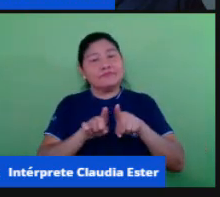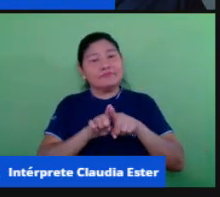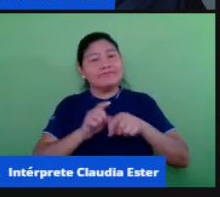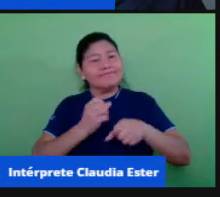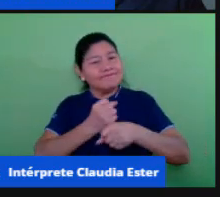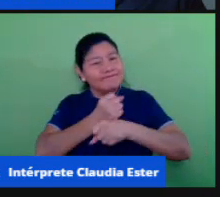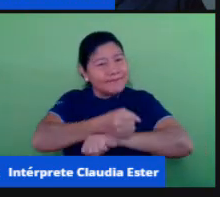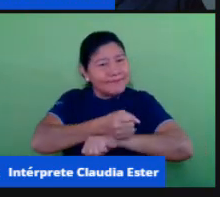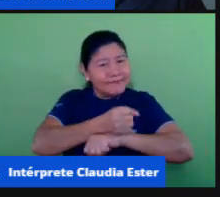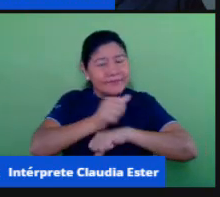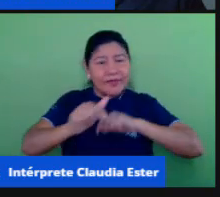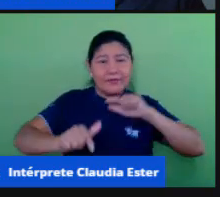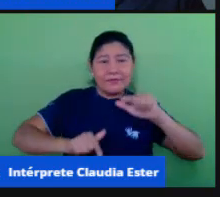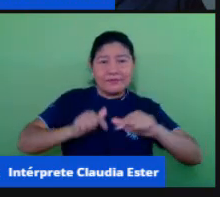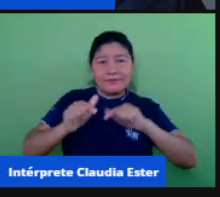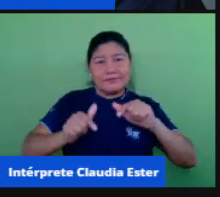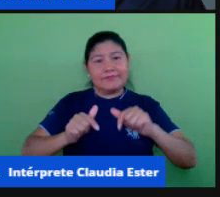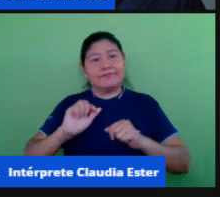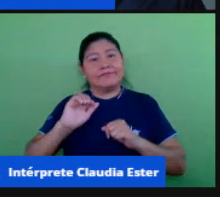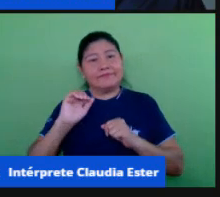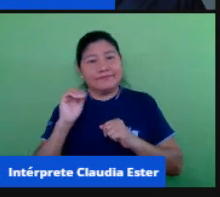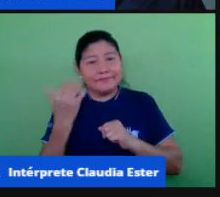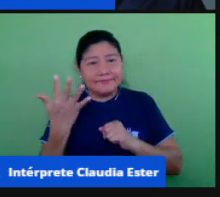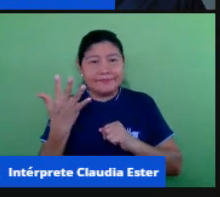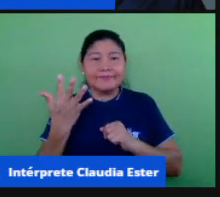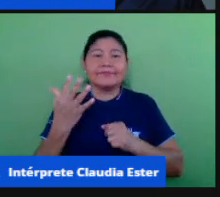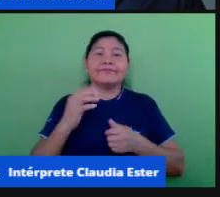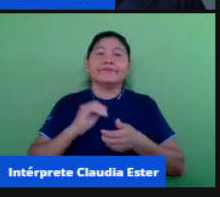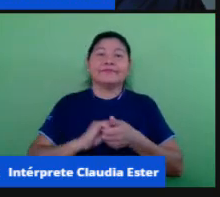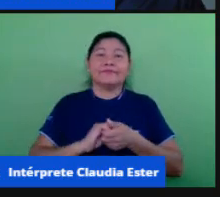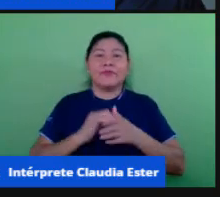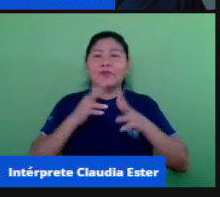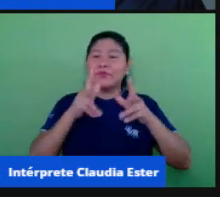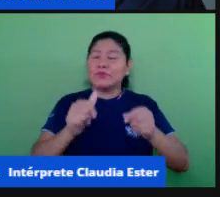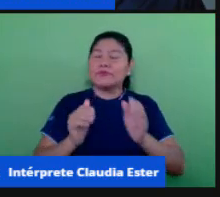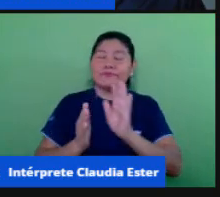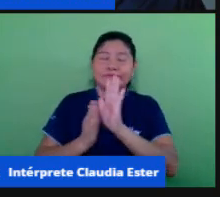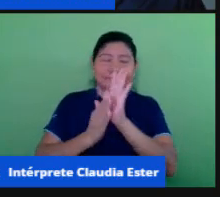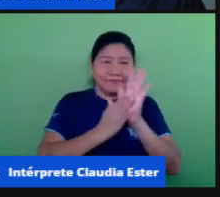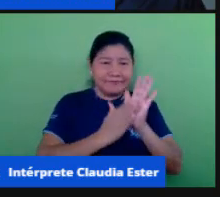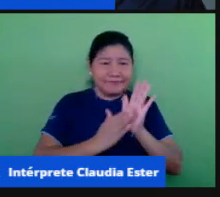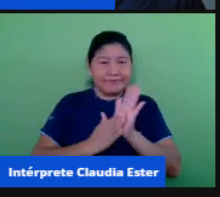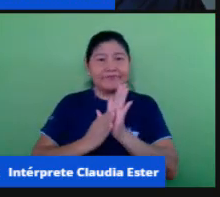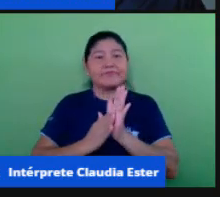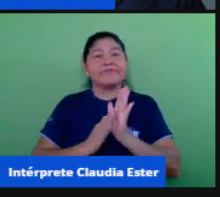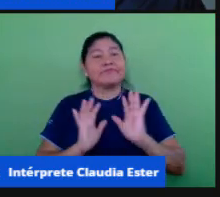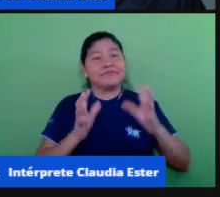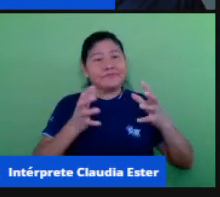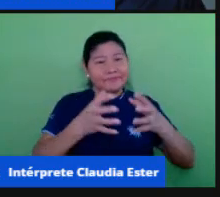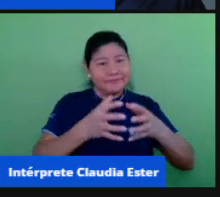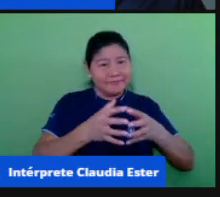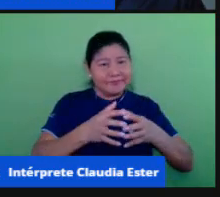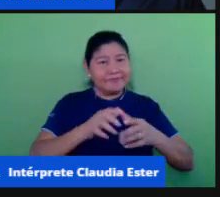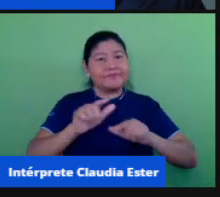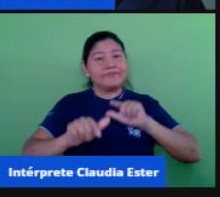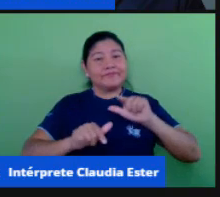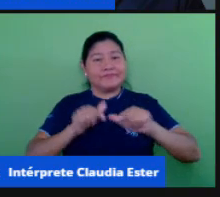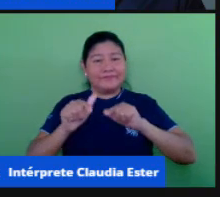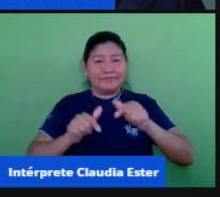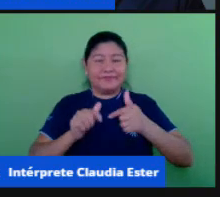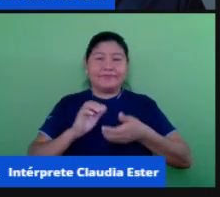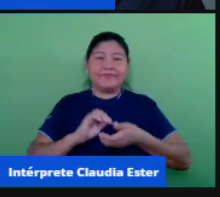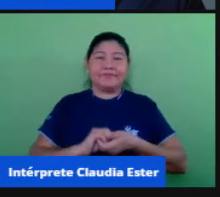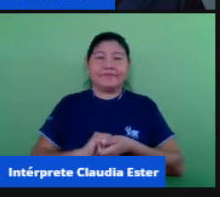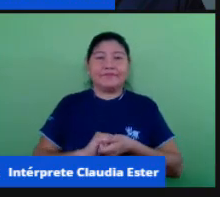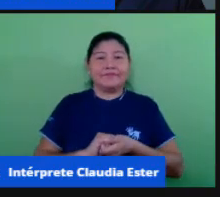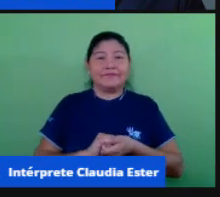agradecemos a essas pessoas todas maravilhosas, aos nossos gestores, inicialmente. E